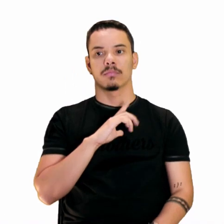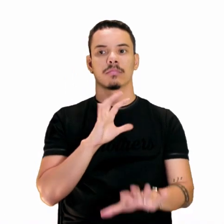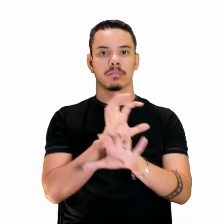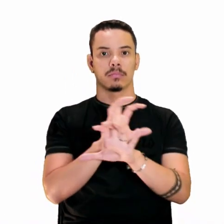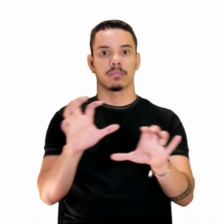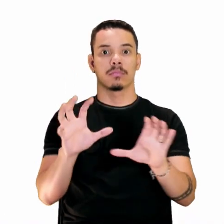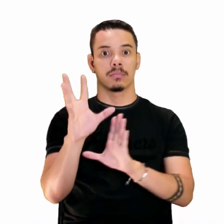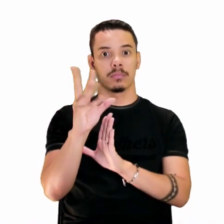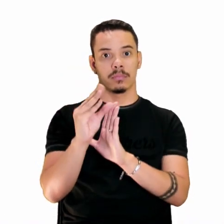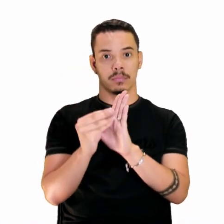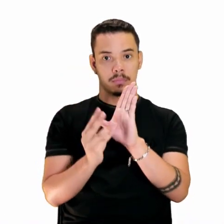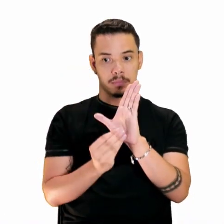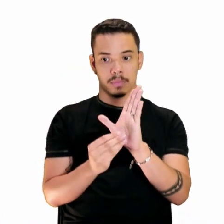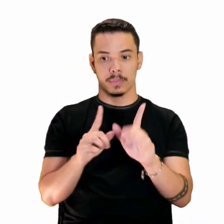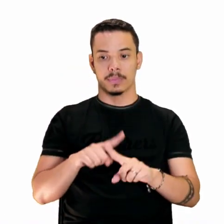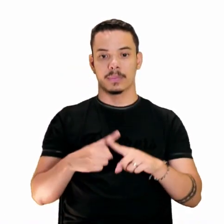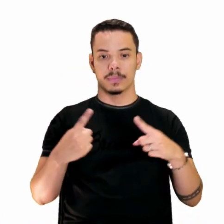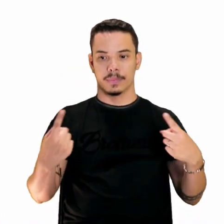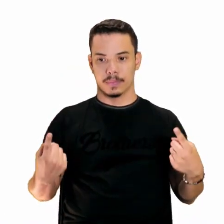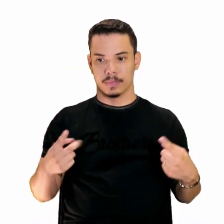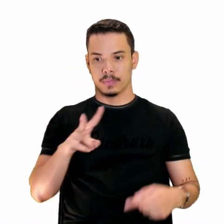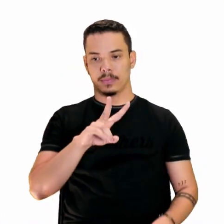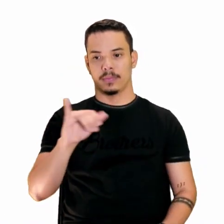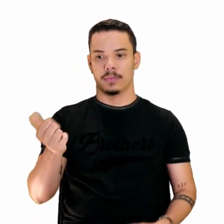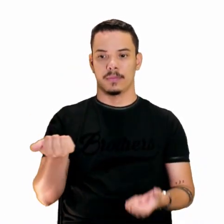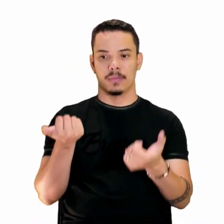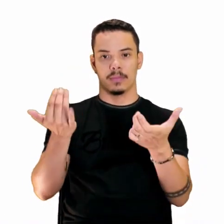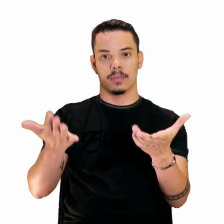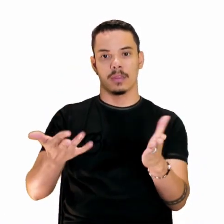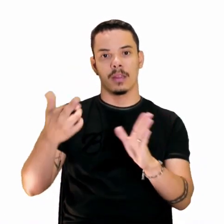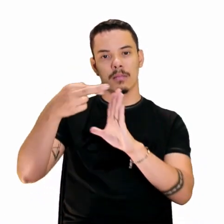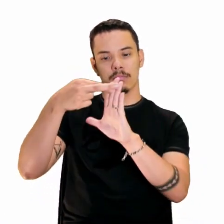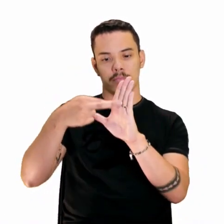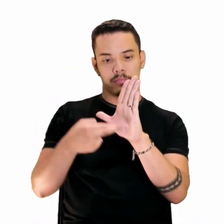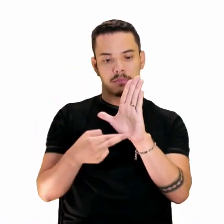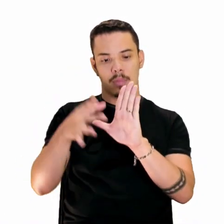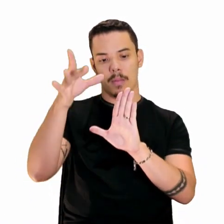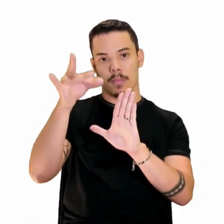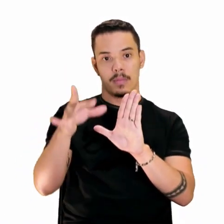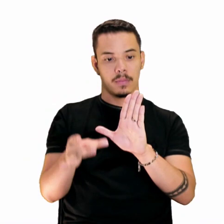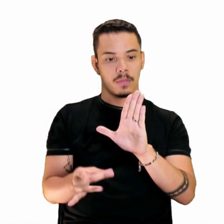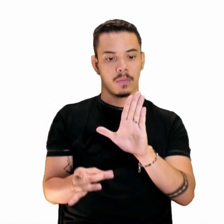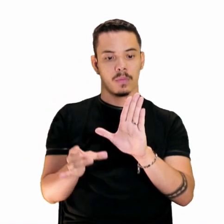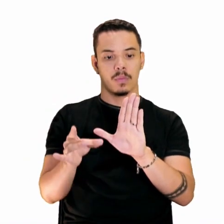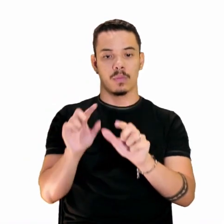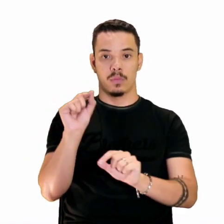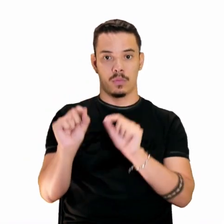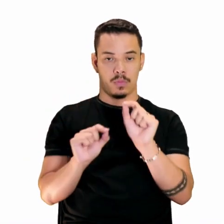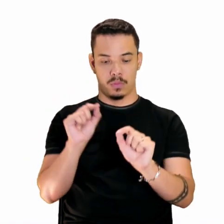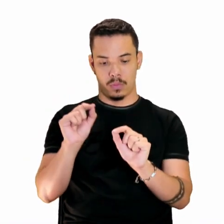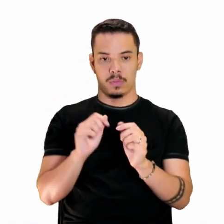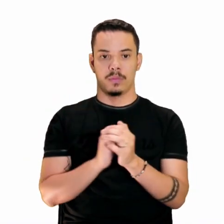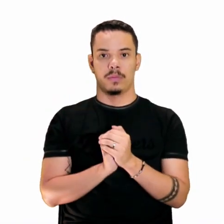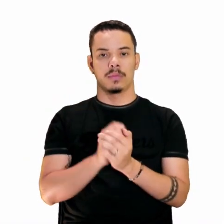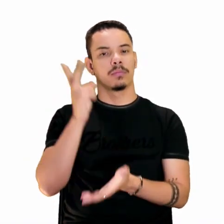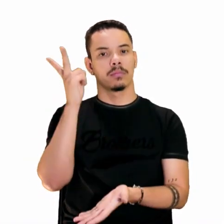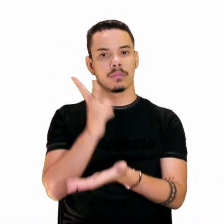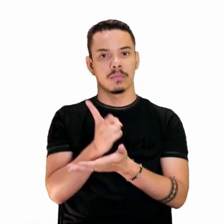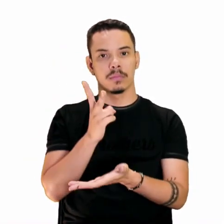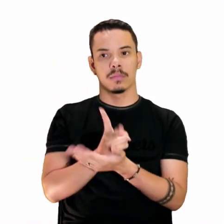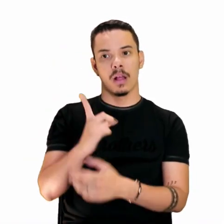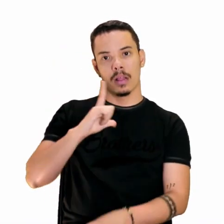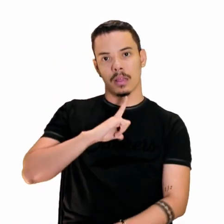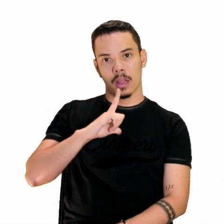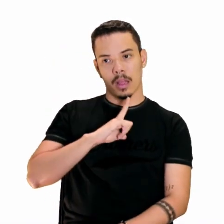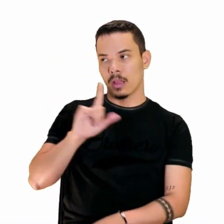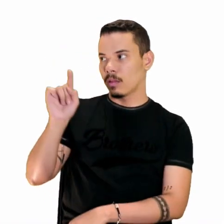conteúdo. Só que, ele vai referenciar esse conteúdo. O que é referenciar? Ele vai estar citando,